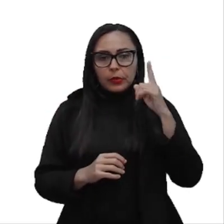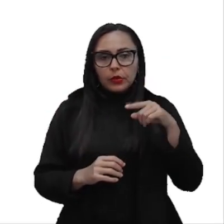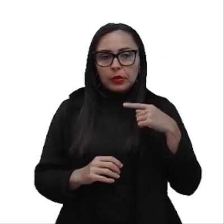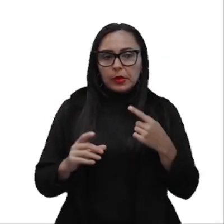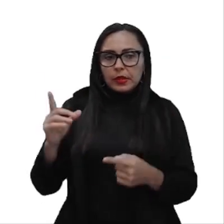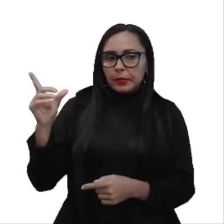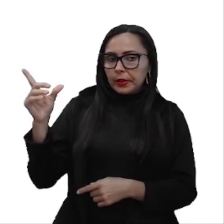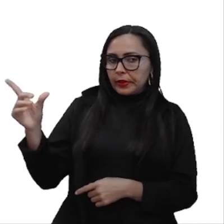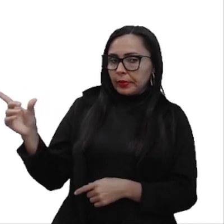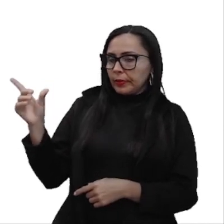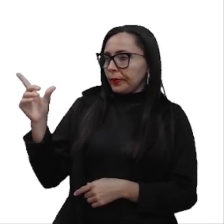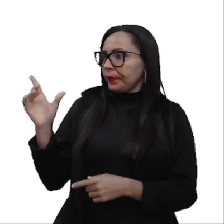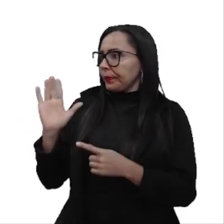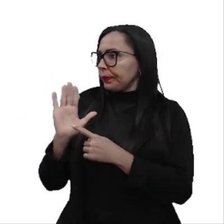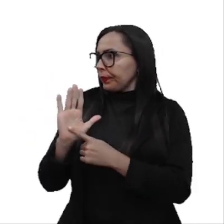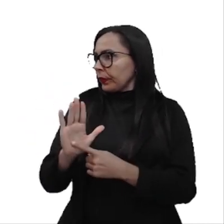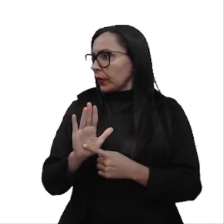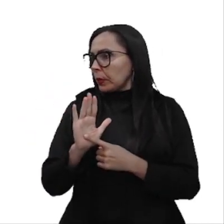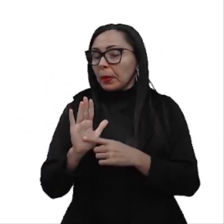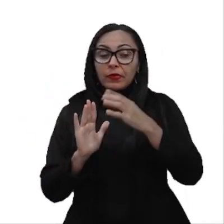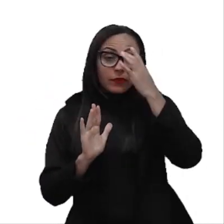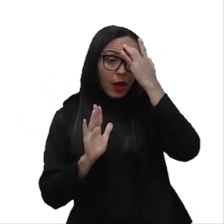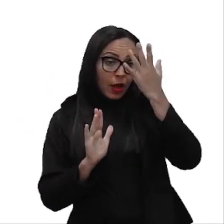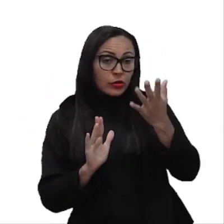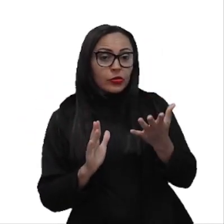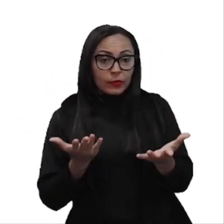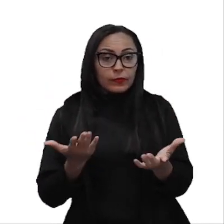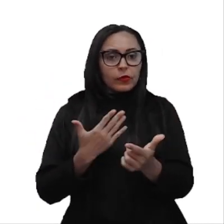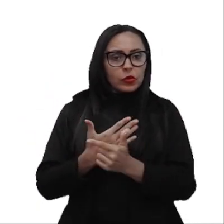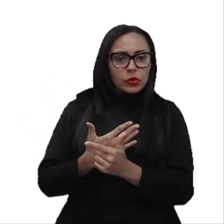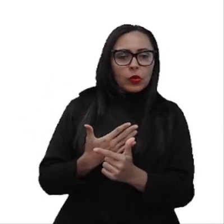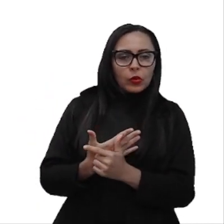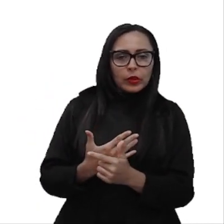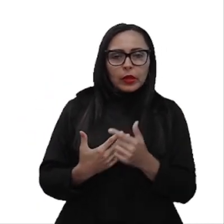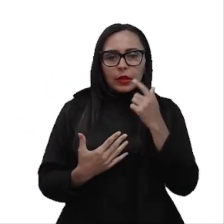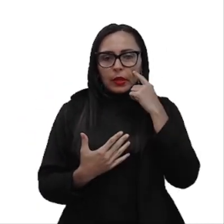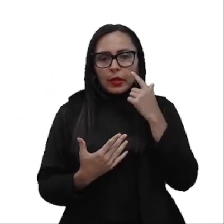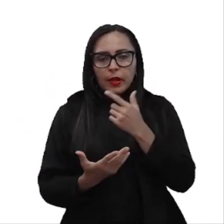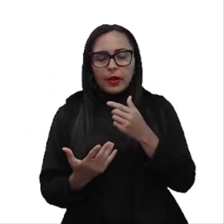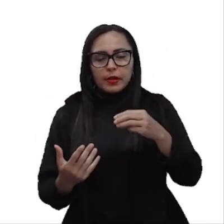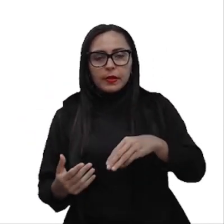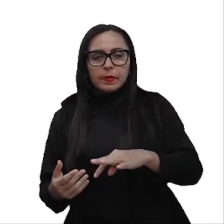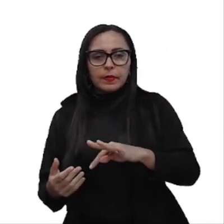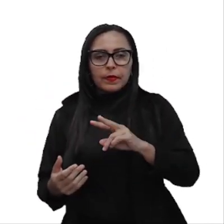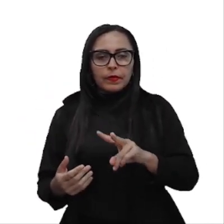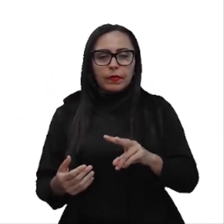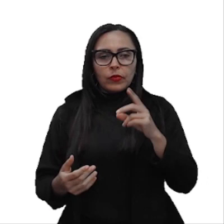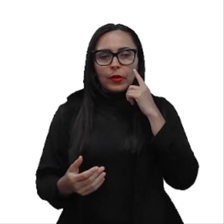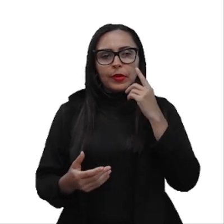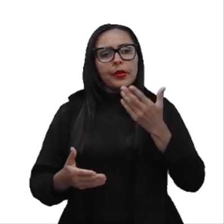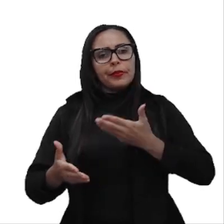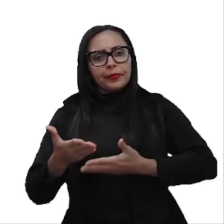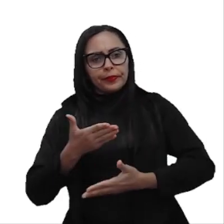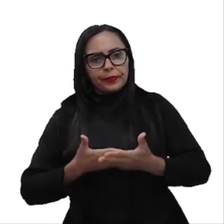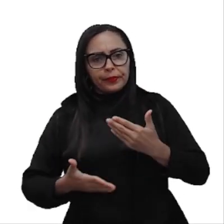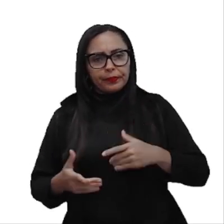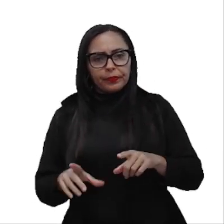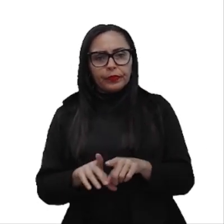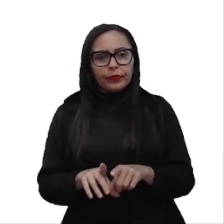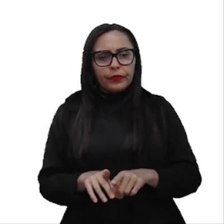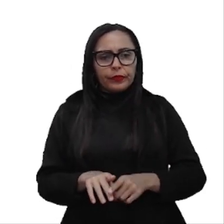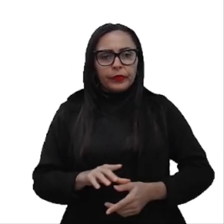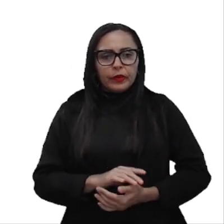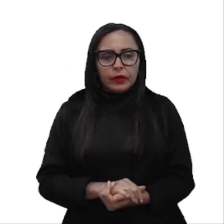bem prático, como é que funciona esse MTV, que é essa arquitetura do Django, tá, gente? Então, você vê aí, como visto na